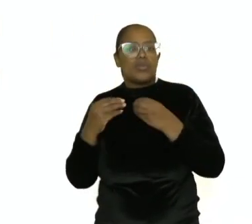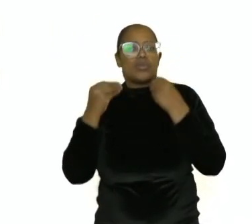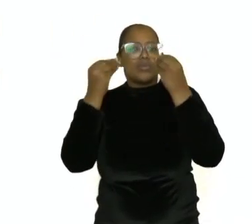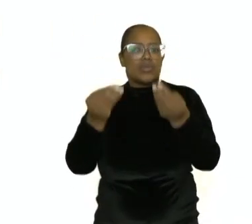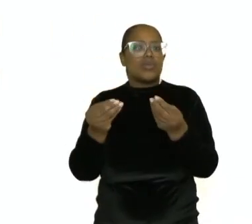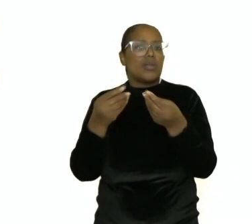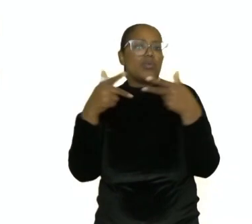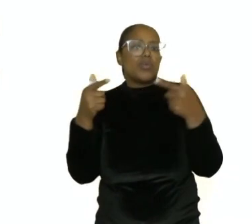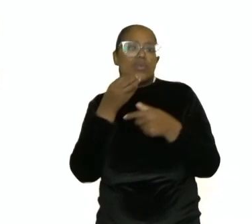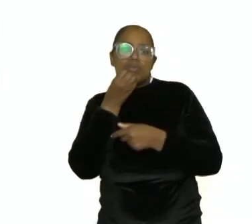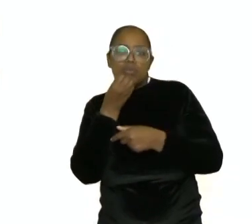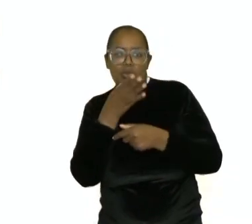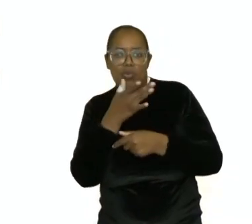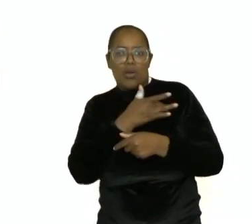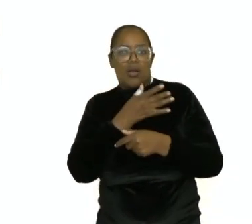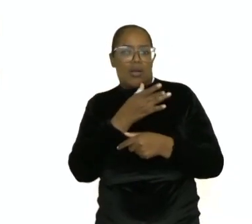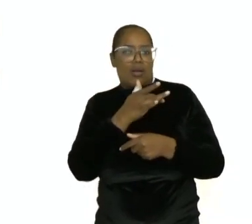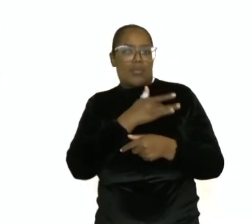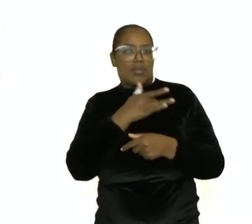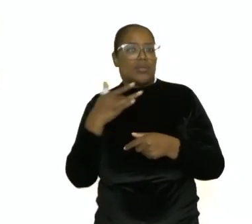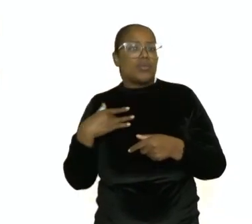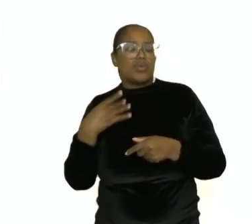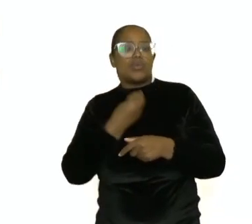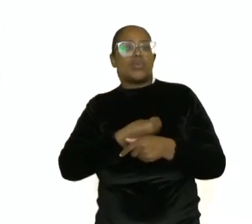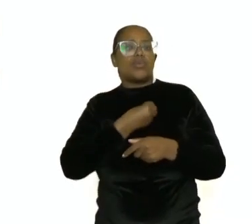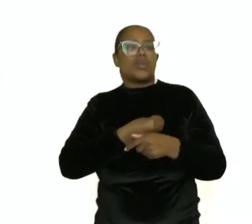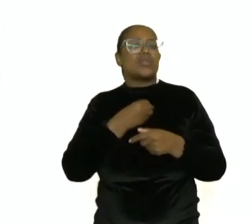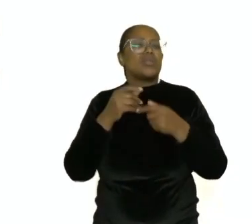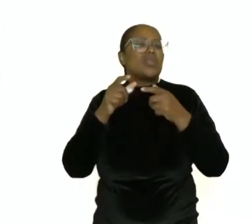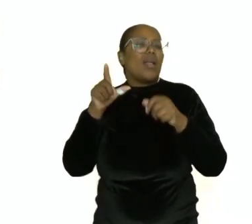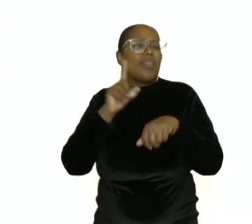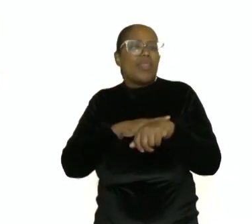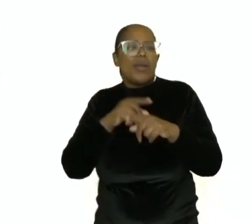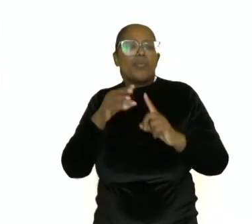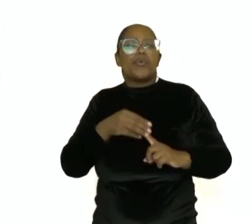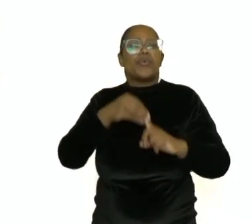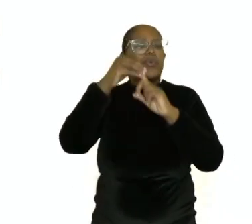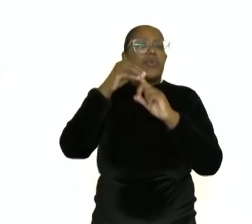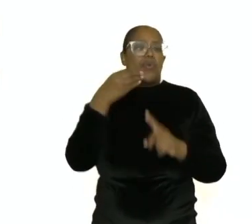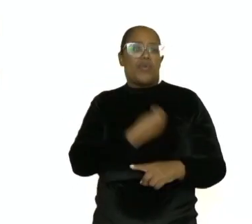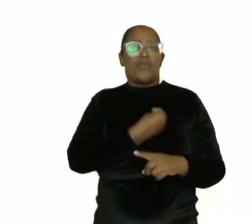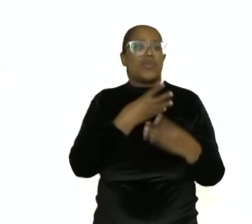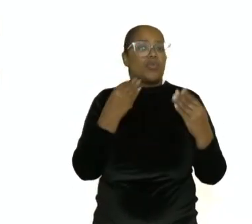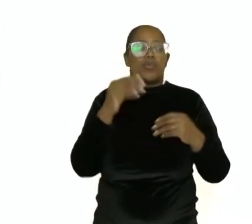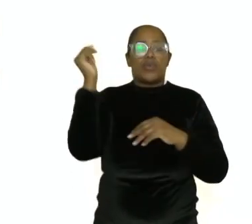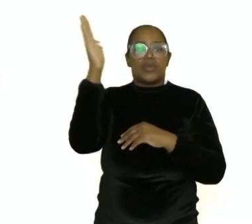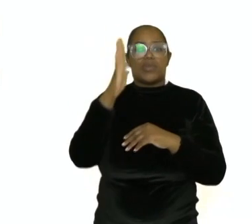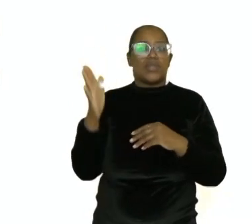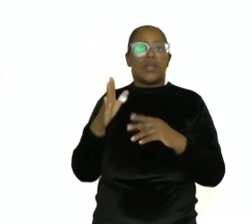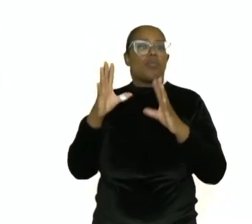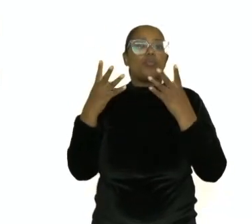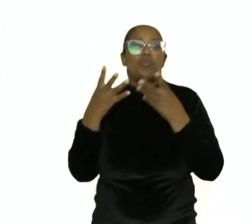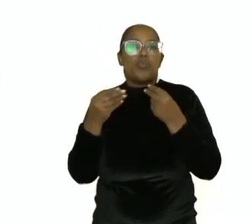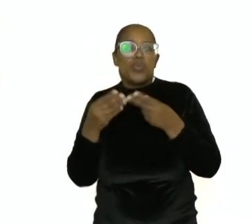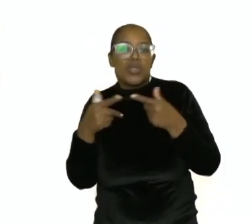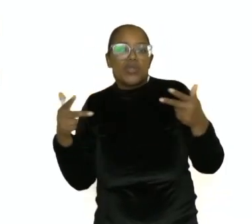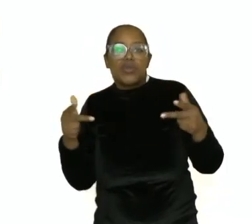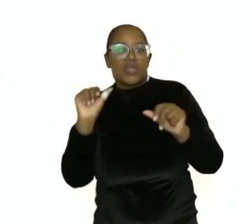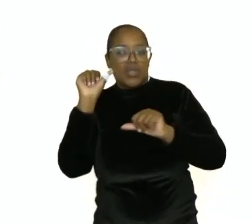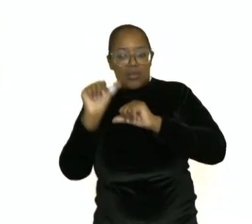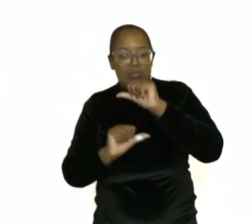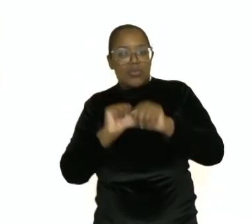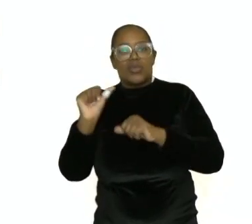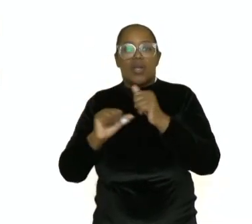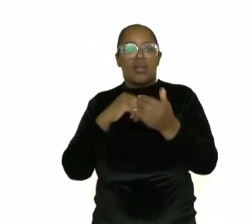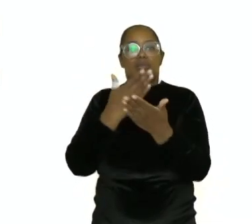benefícios. Nesse período único, vivido por muitos brasileiros, muitos hábitos têm sido repensados. Os